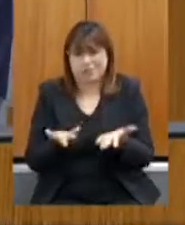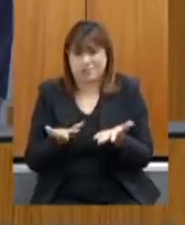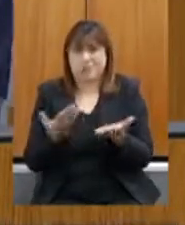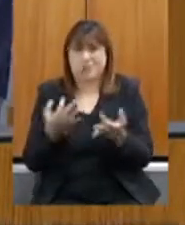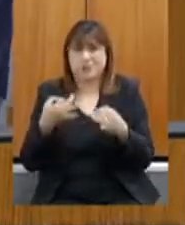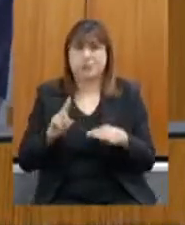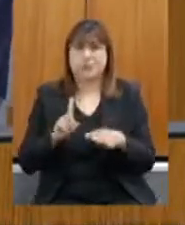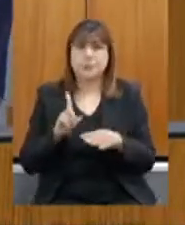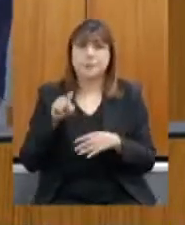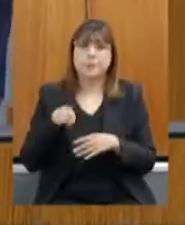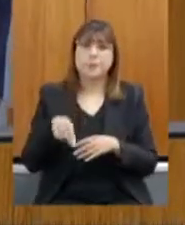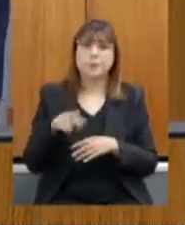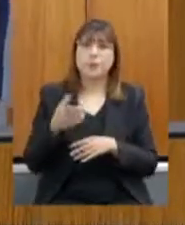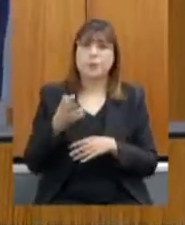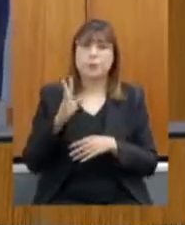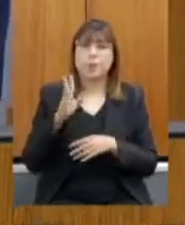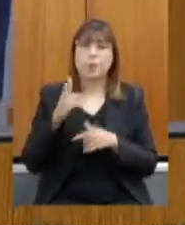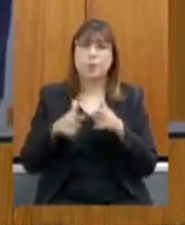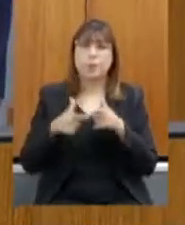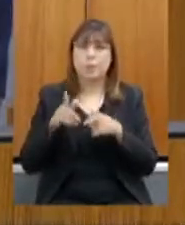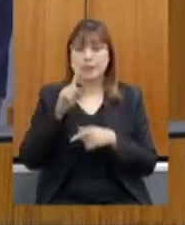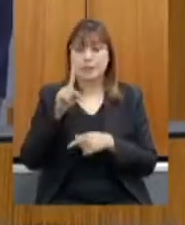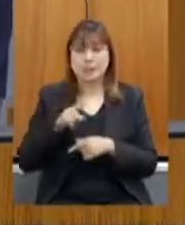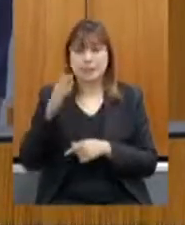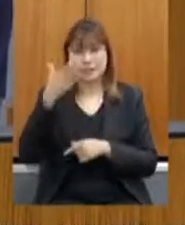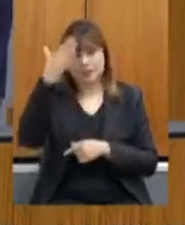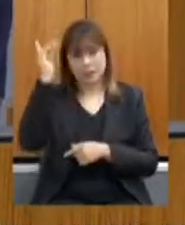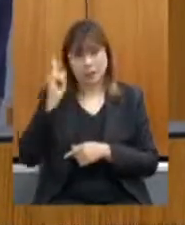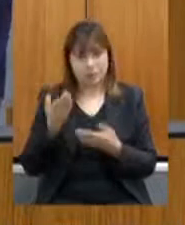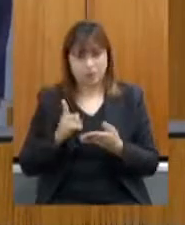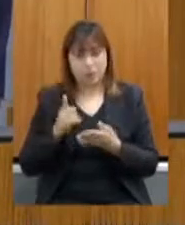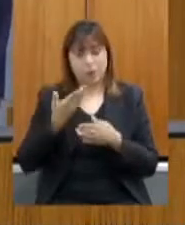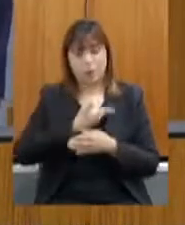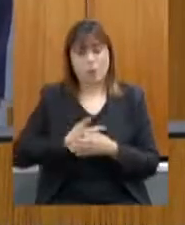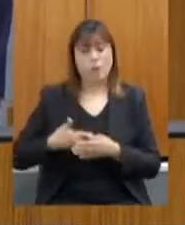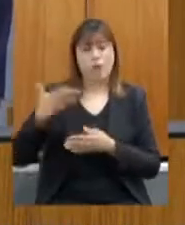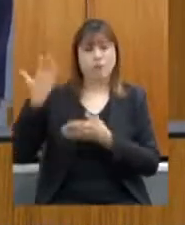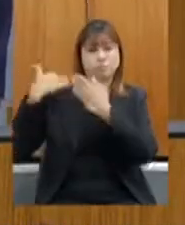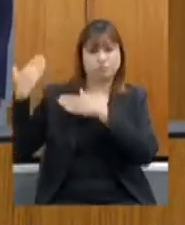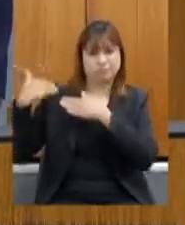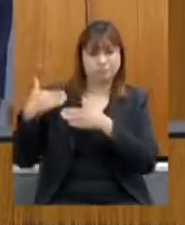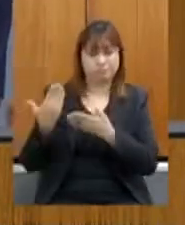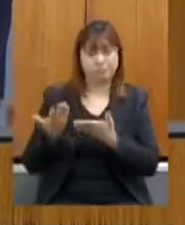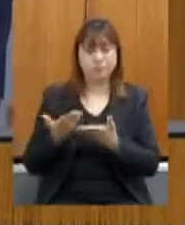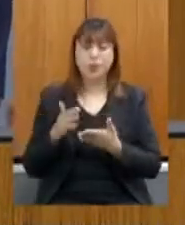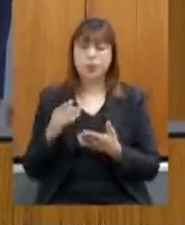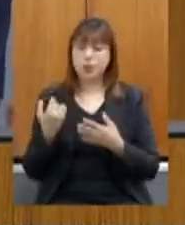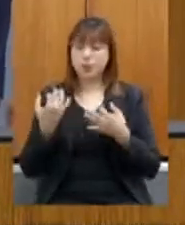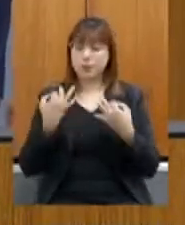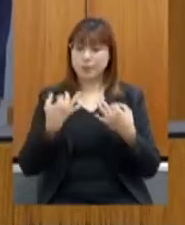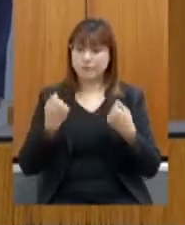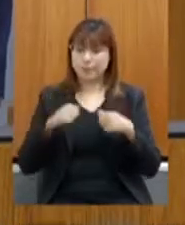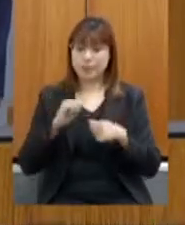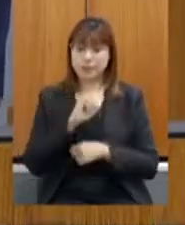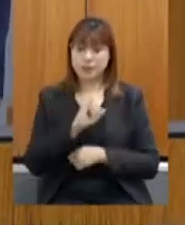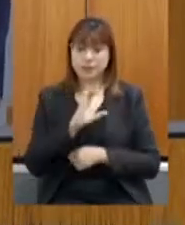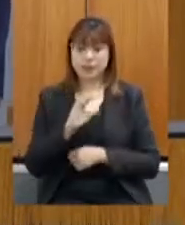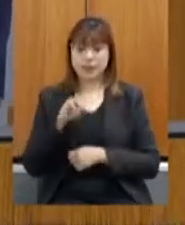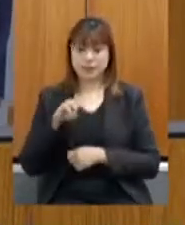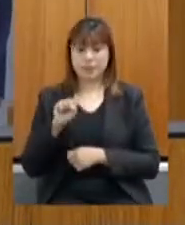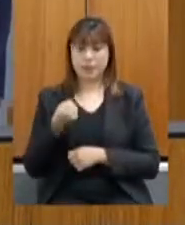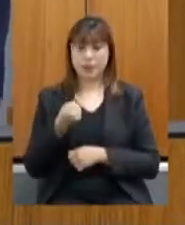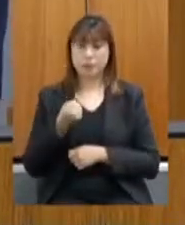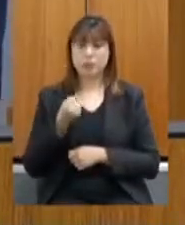do governador Zema, isso vem do passado. E que seria o ideal que zerássemos o ICMS do nosso vinho